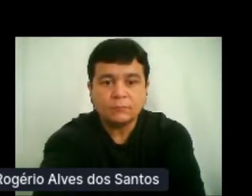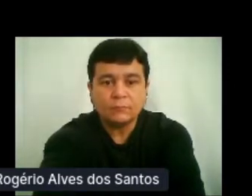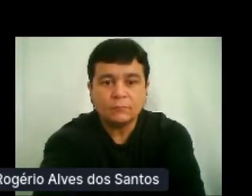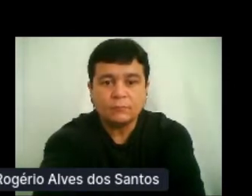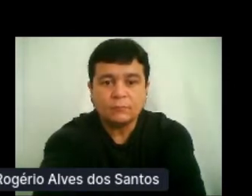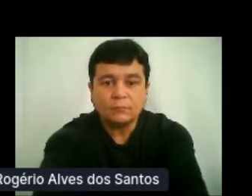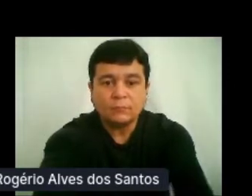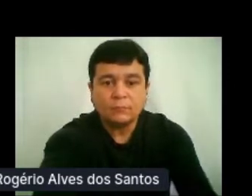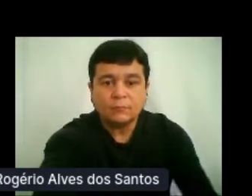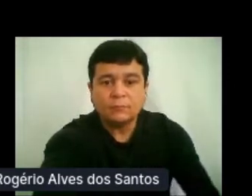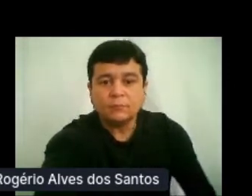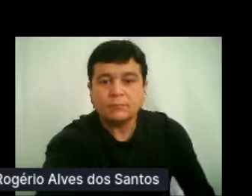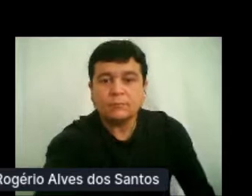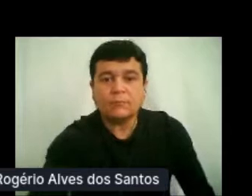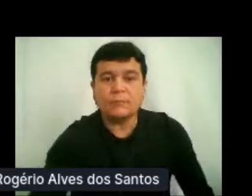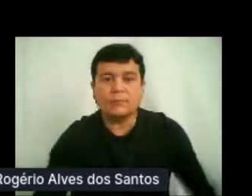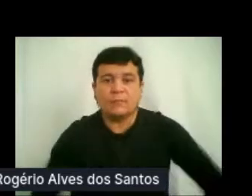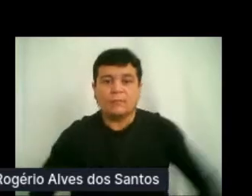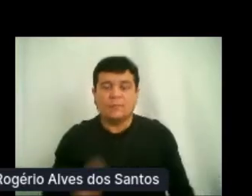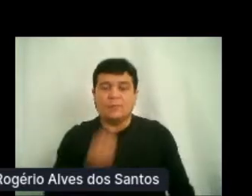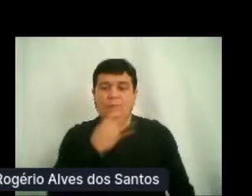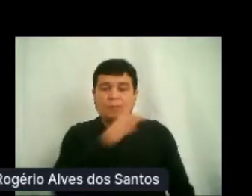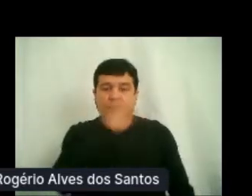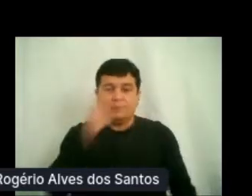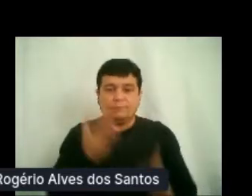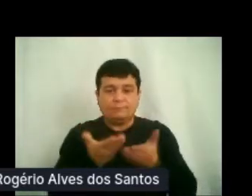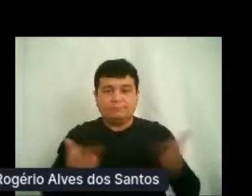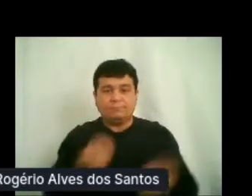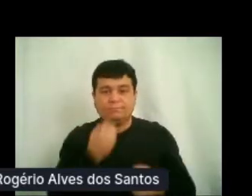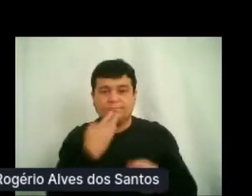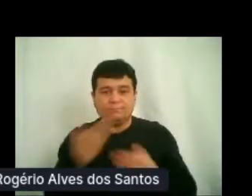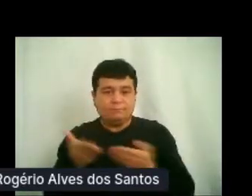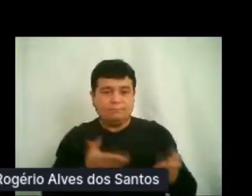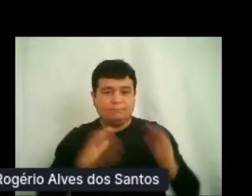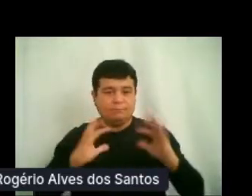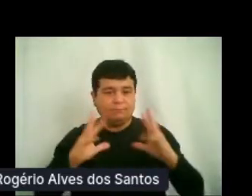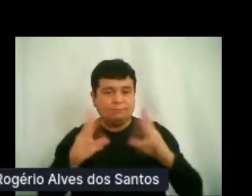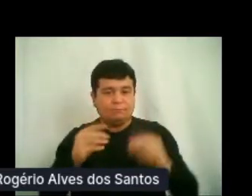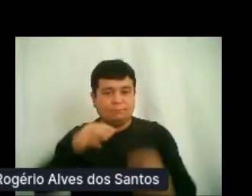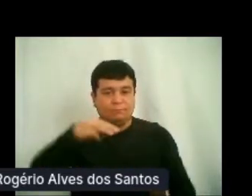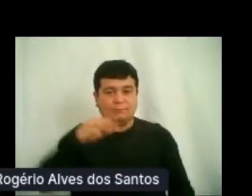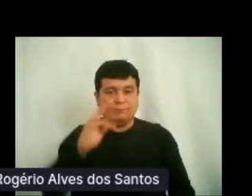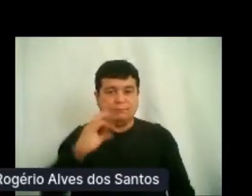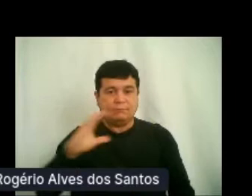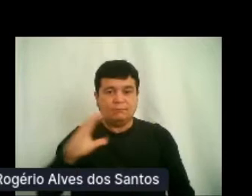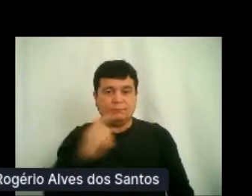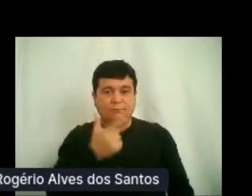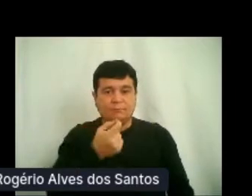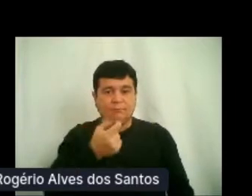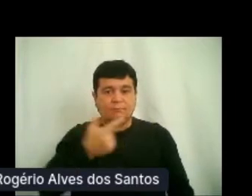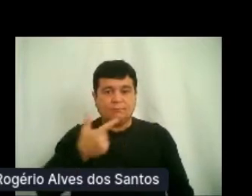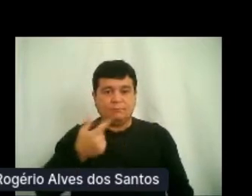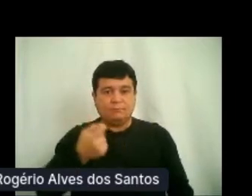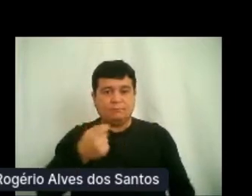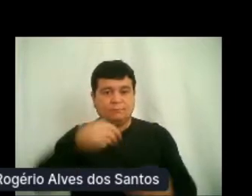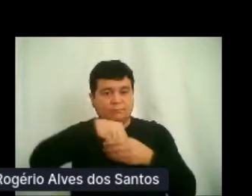Sejam todos muito bem-vindos ao MTC 2020, o MTC em Casa.